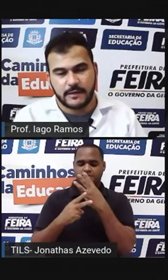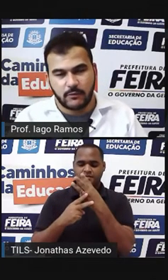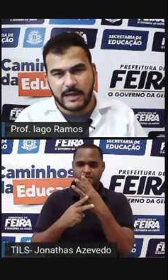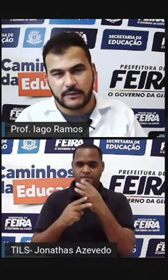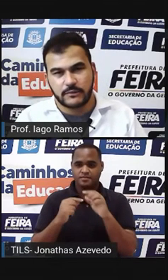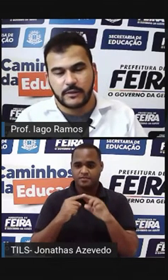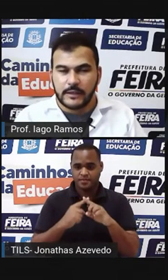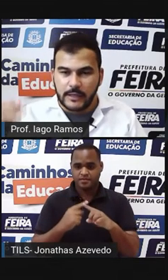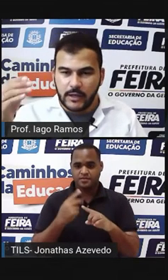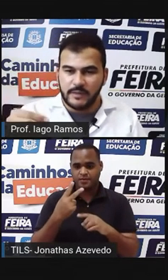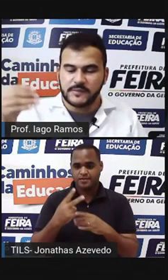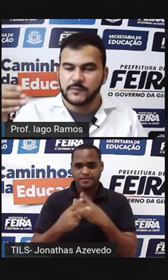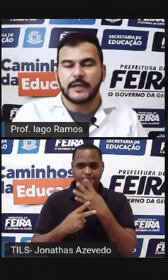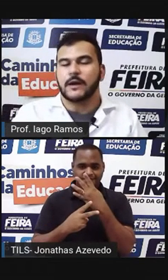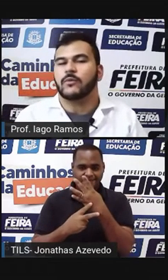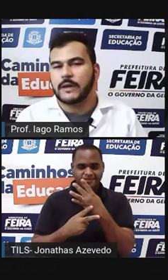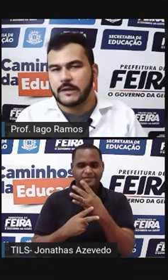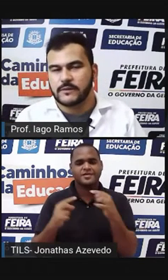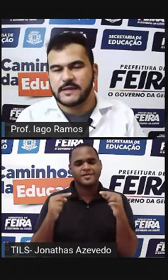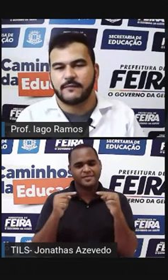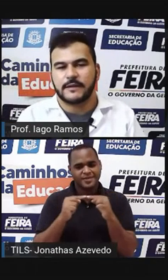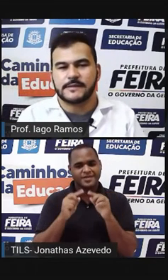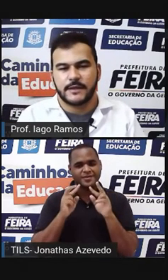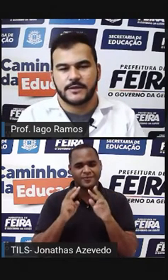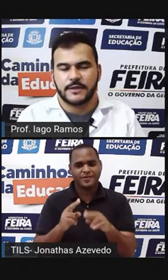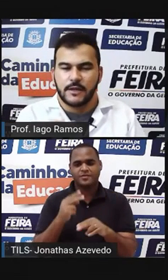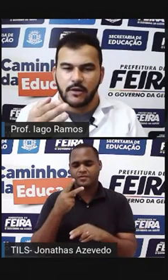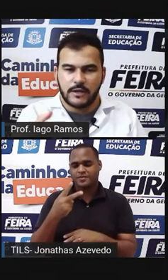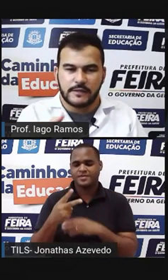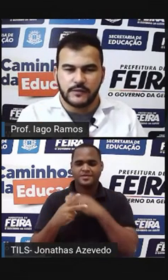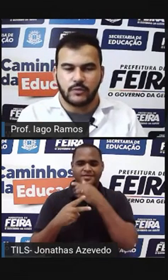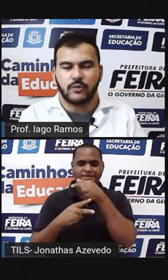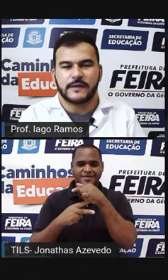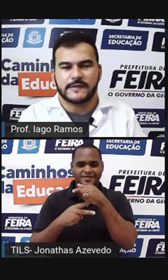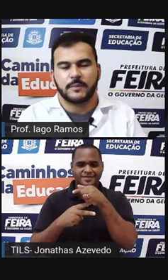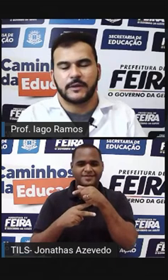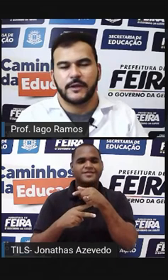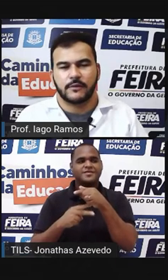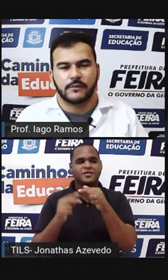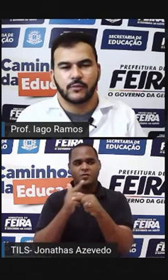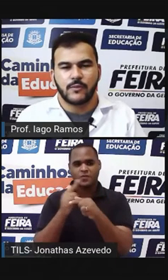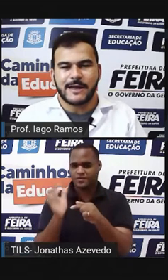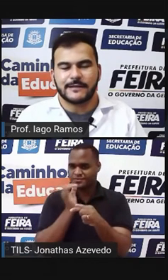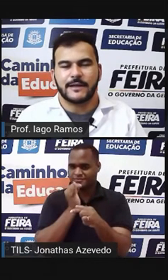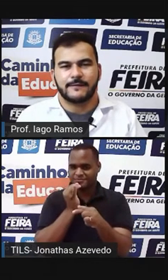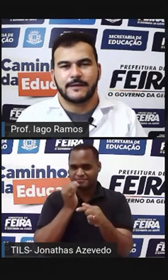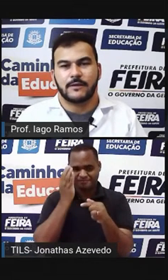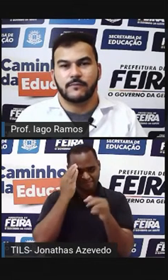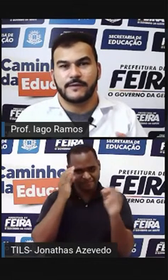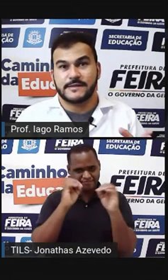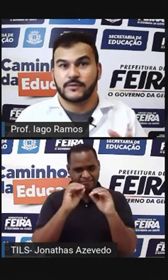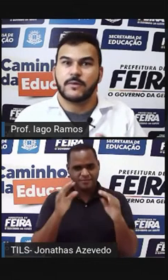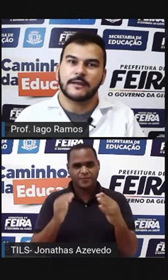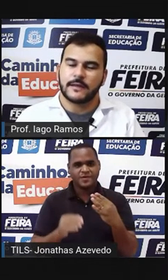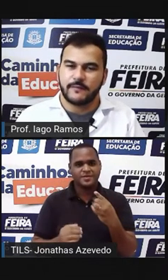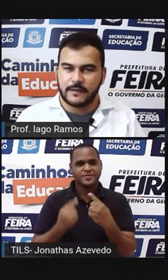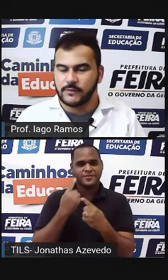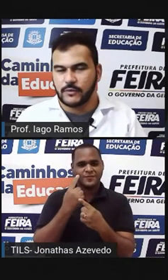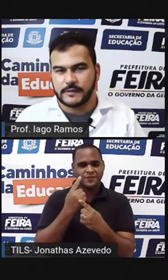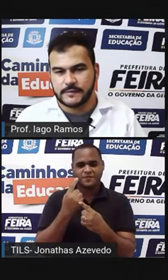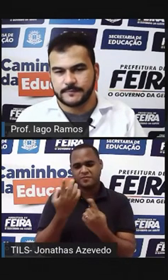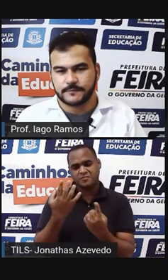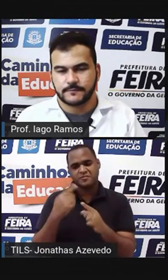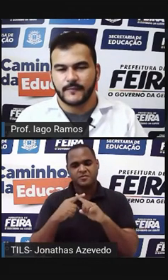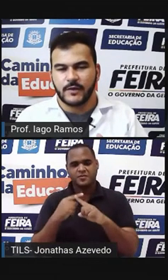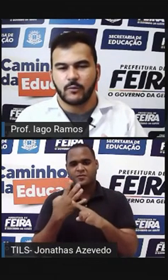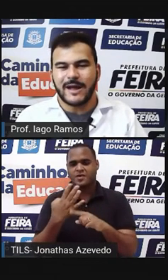2 elevado a 4 É o mesmo que calcular 2 elevado a 7 Olha só um outro exemplo aqui 4 elevado a 1 vezes 4 elevado